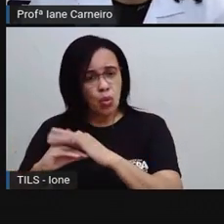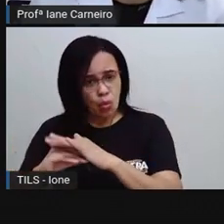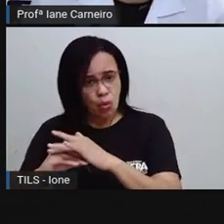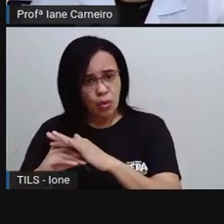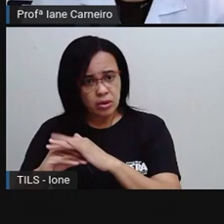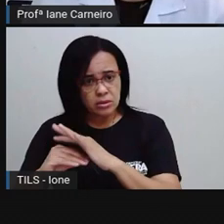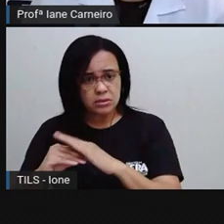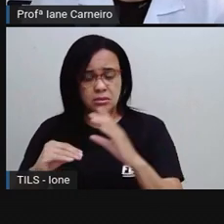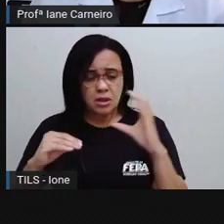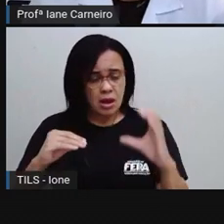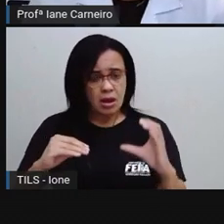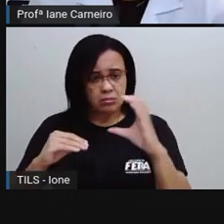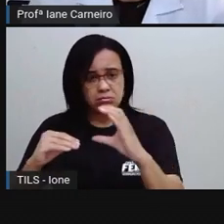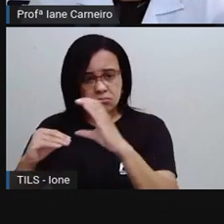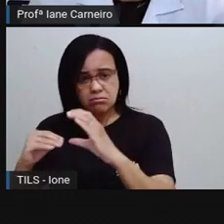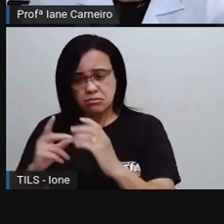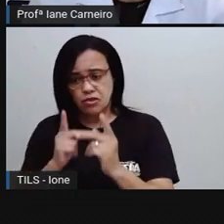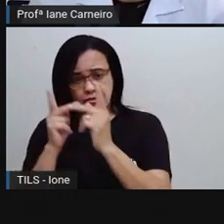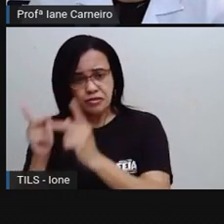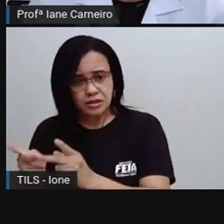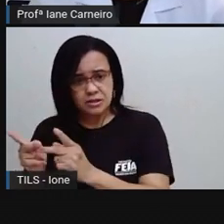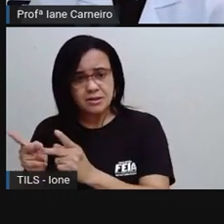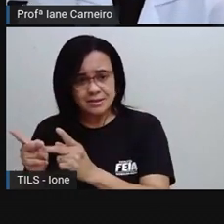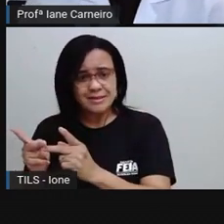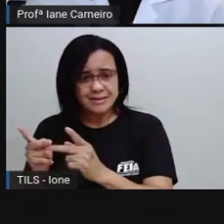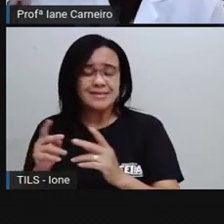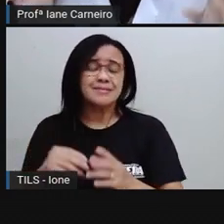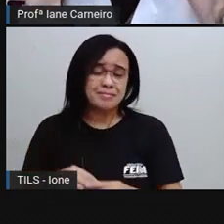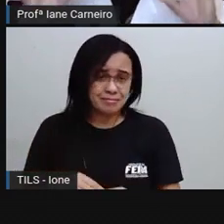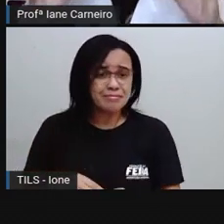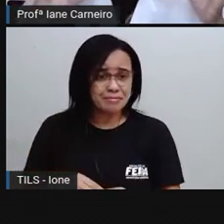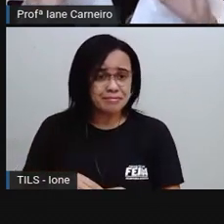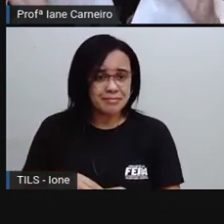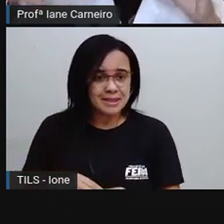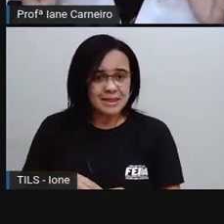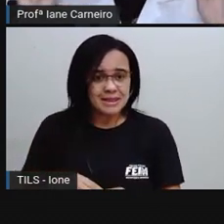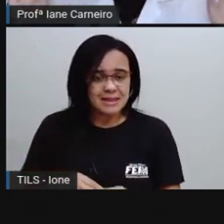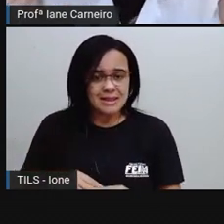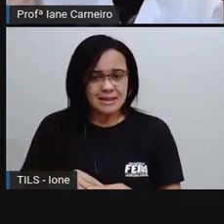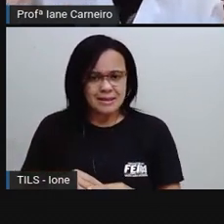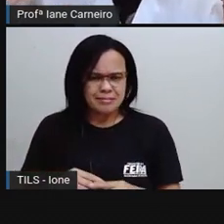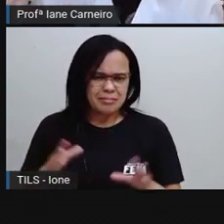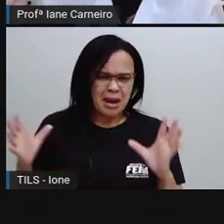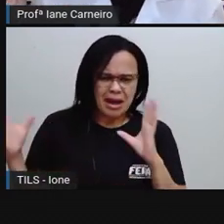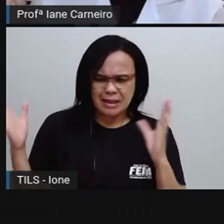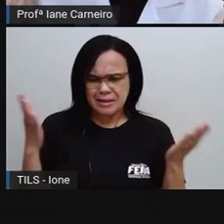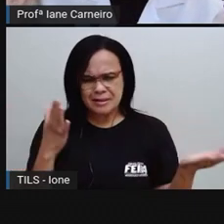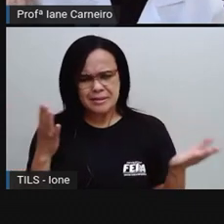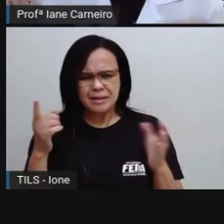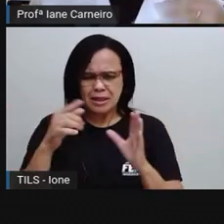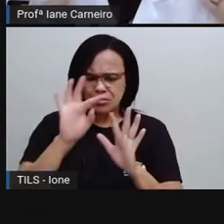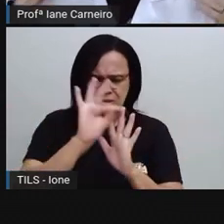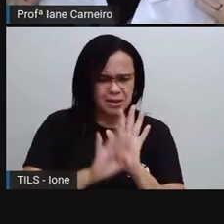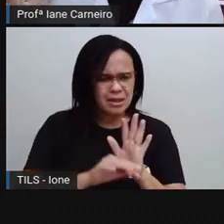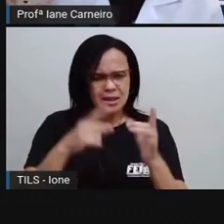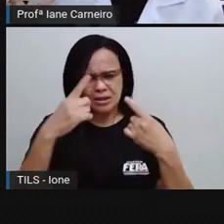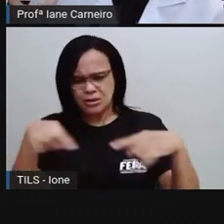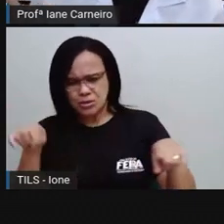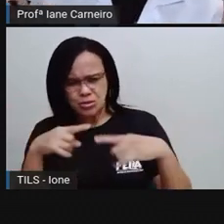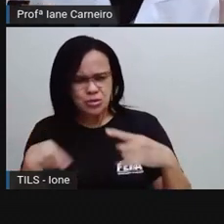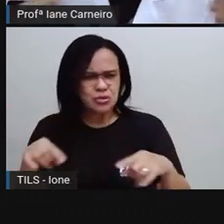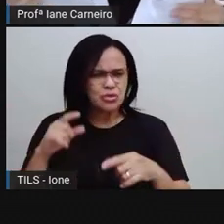rosa foi visitar. Então, essa parte aqui aparenta que aconteceu alguma coisa, né? Parece que eles